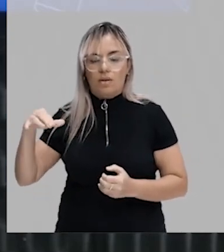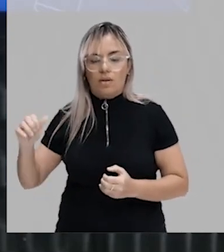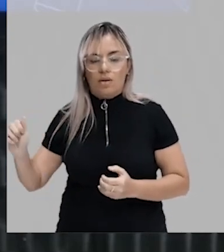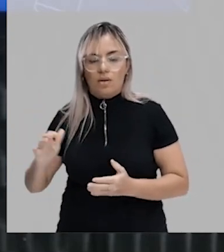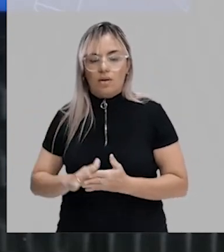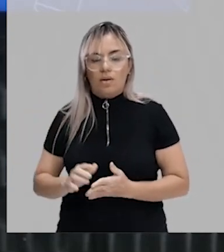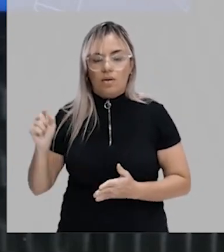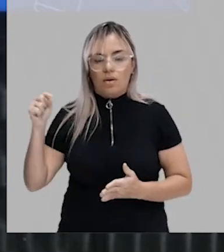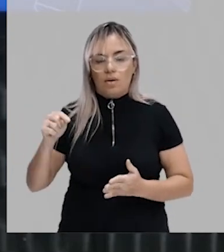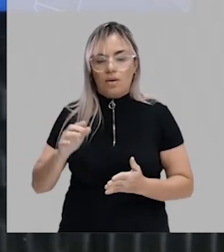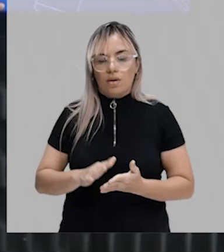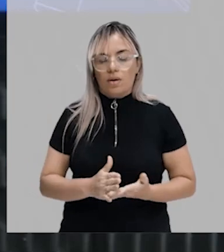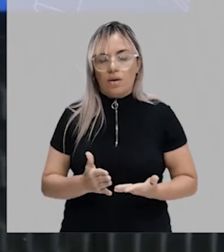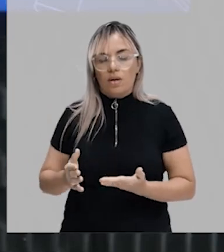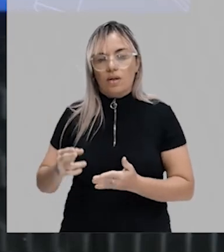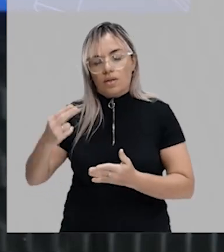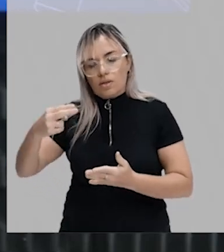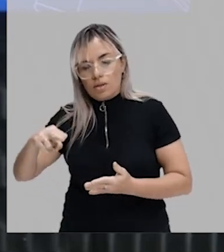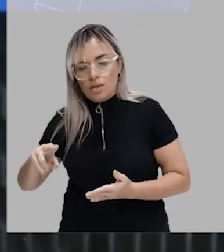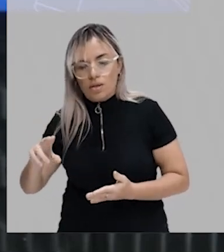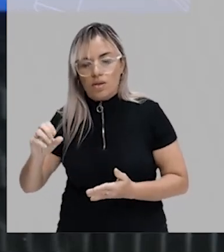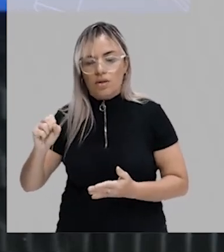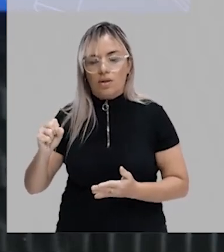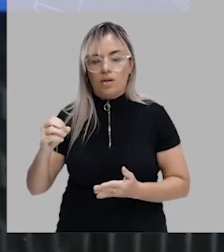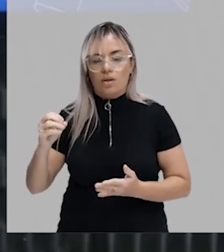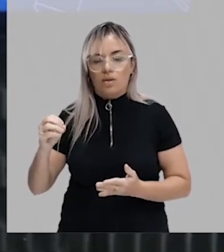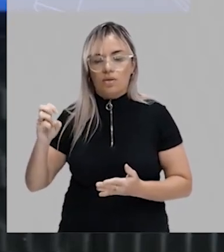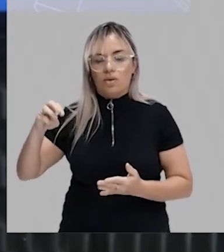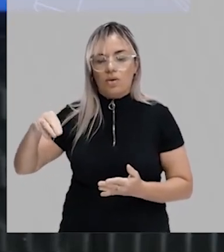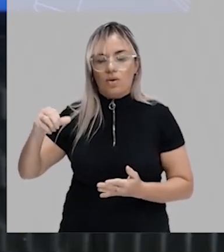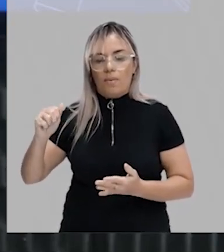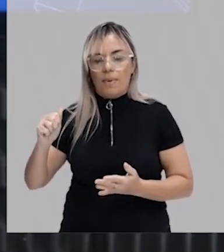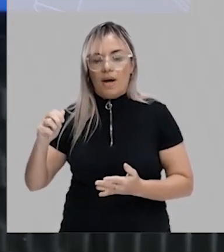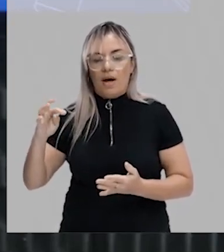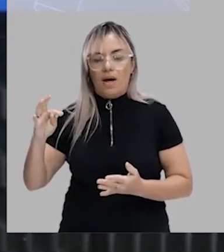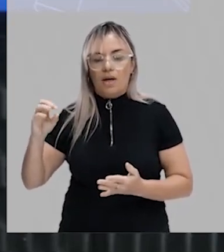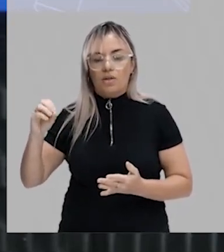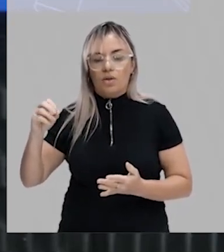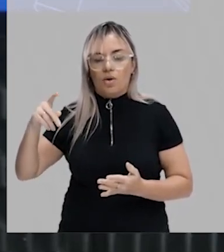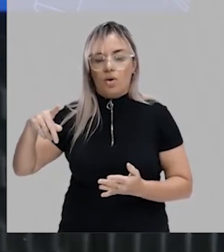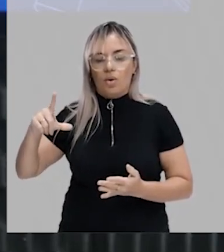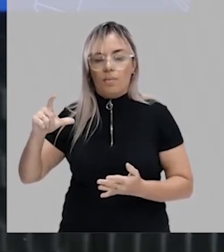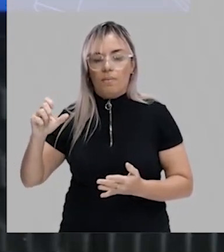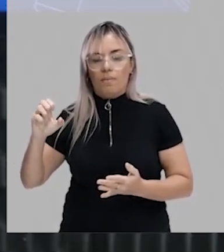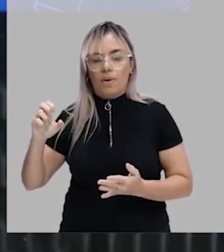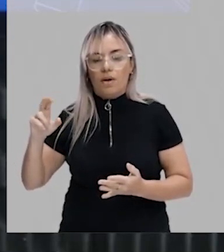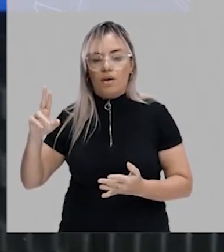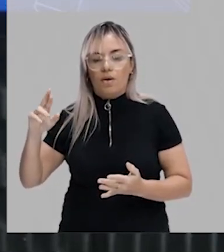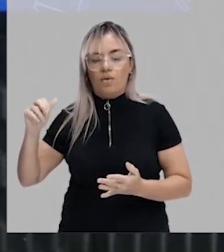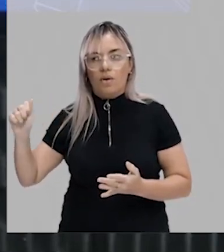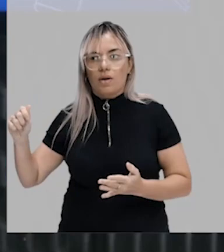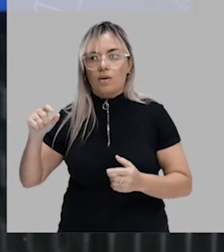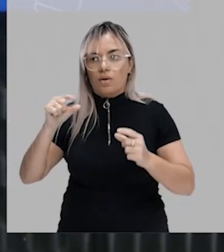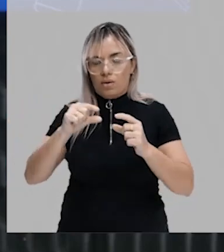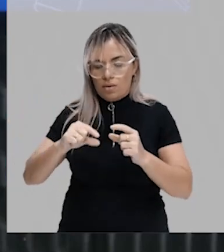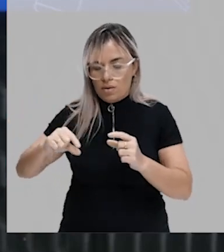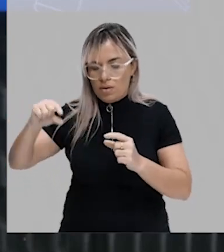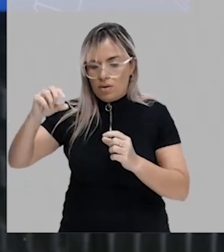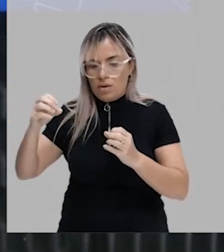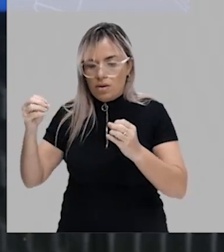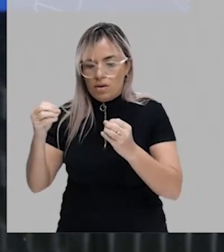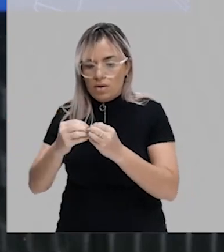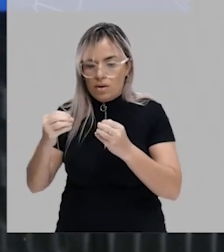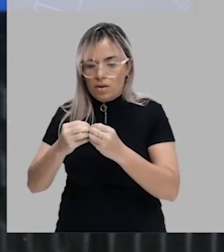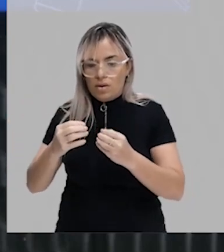somatopleura. Somatopleura é a parte do mesoderma que forma o celoma que está próximo